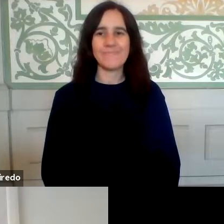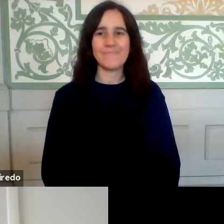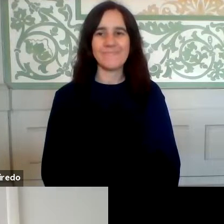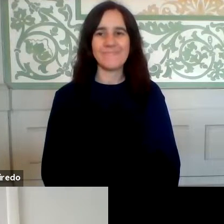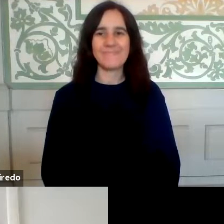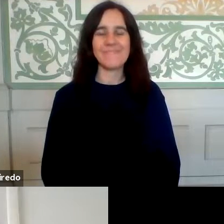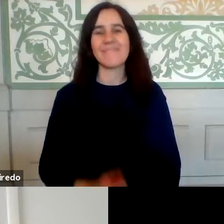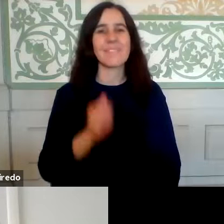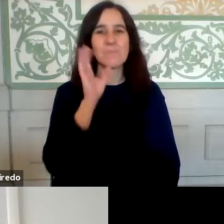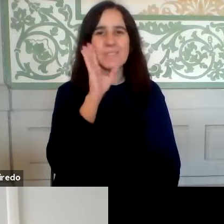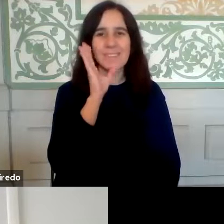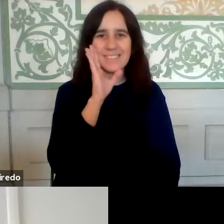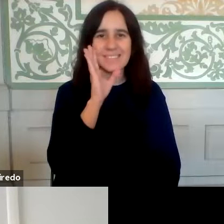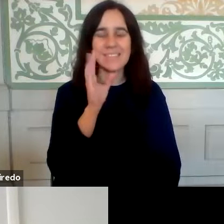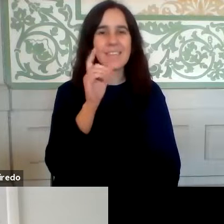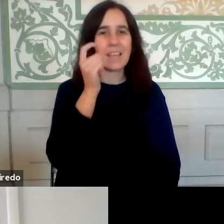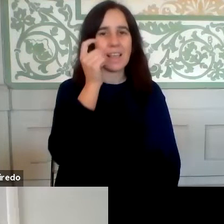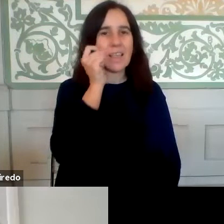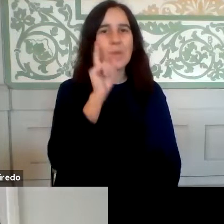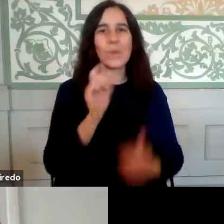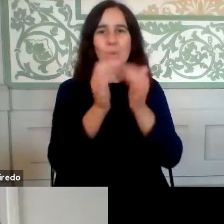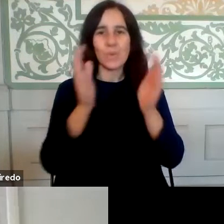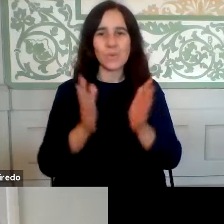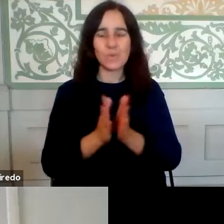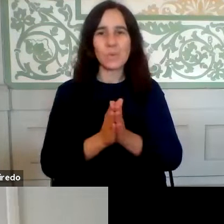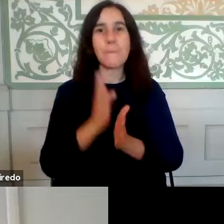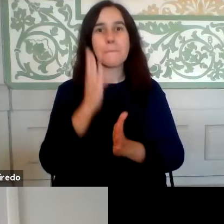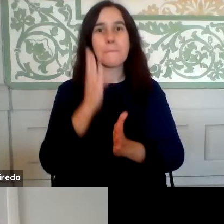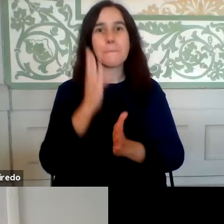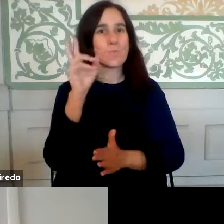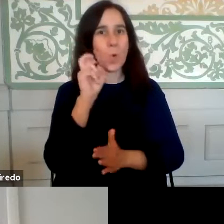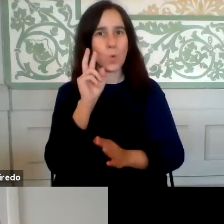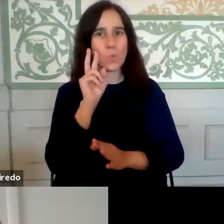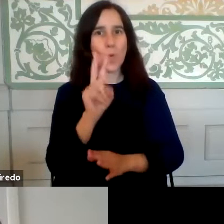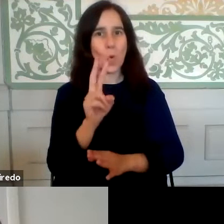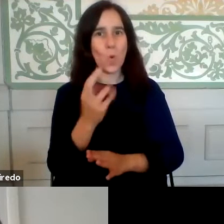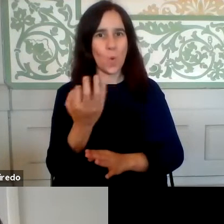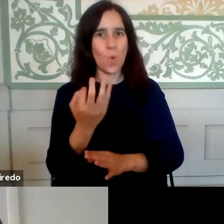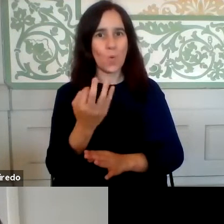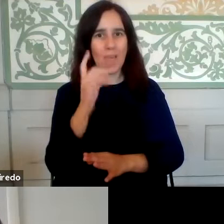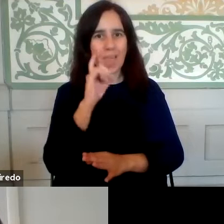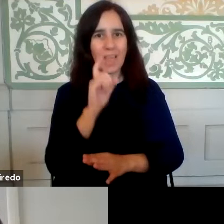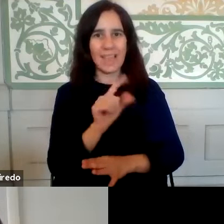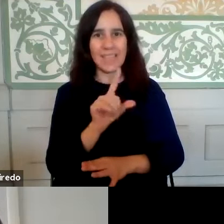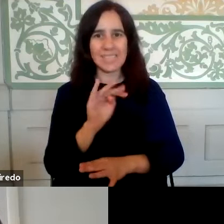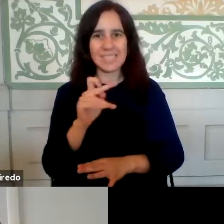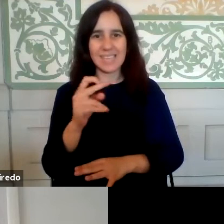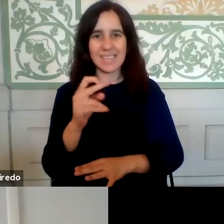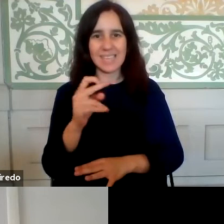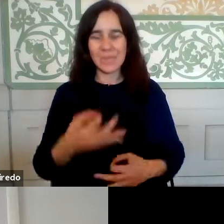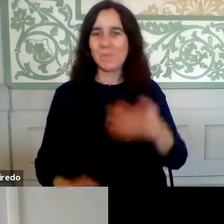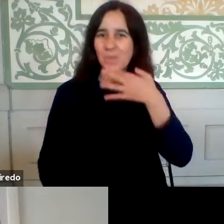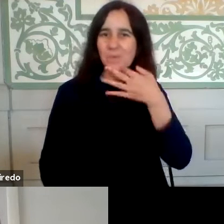Boa tarde a todos e a todos. Junto que estou audível e visível. Elsa, confirma? Confirmo.